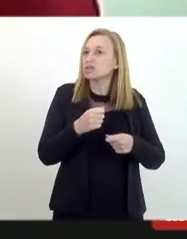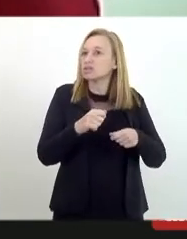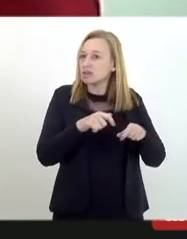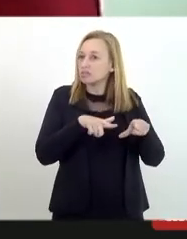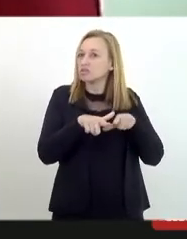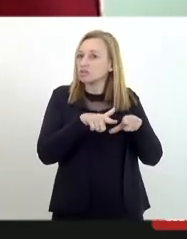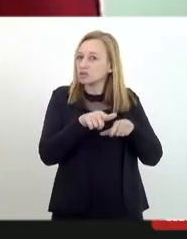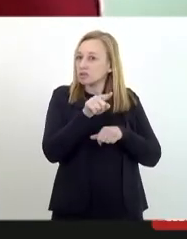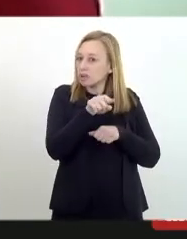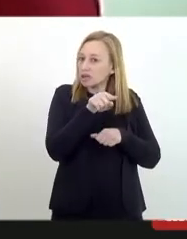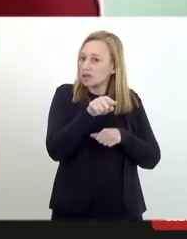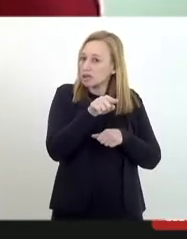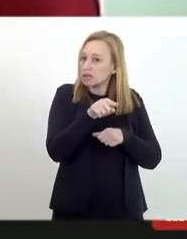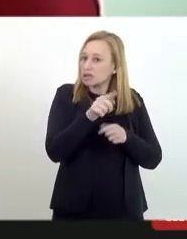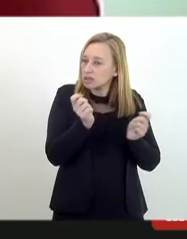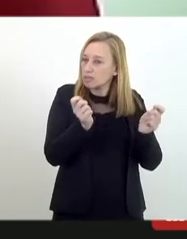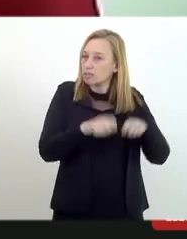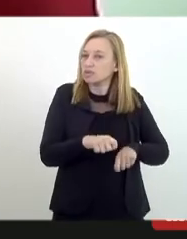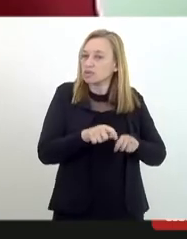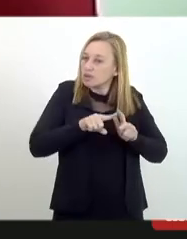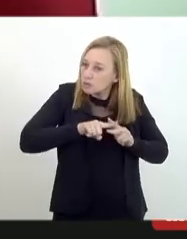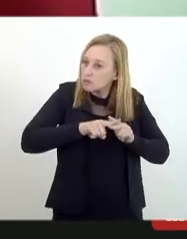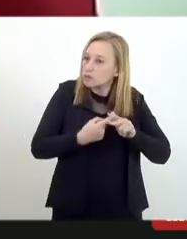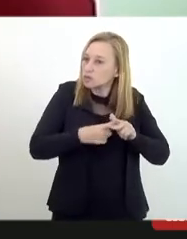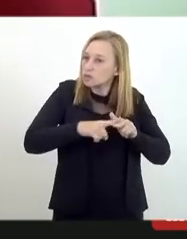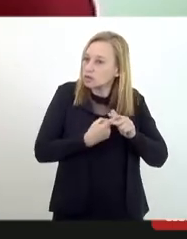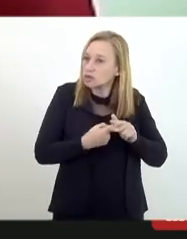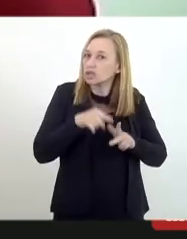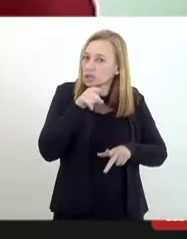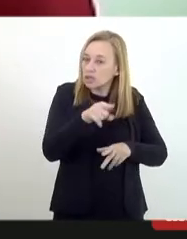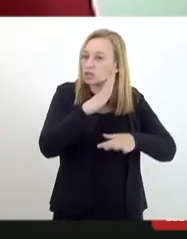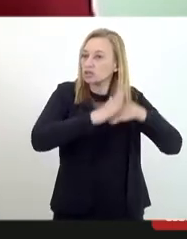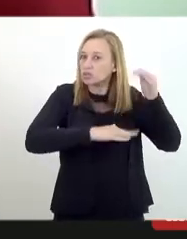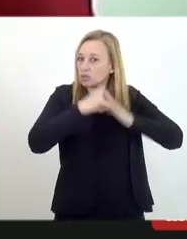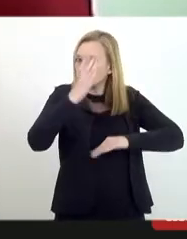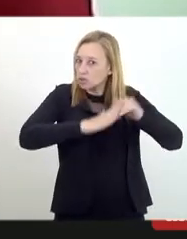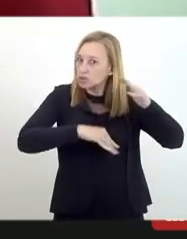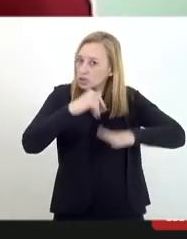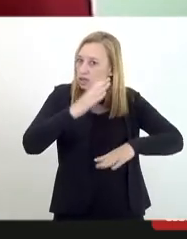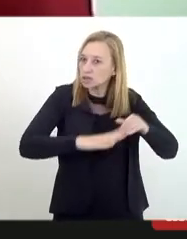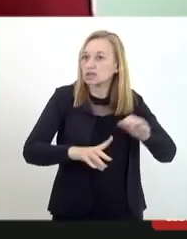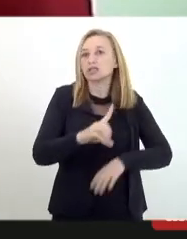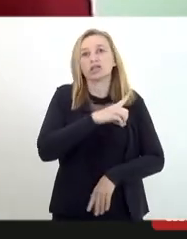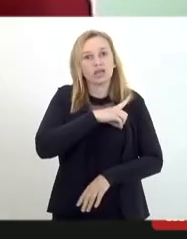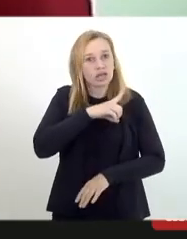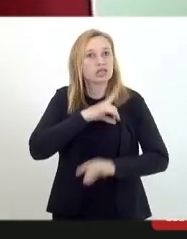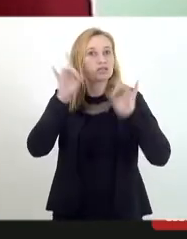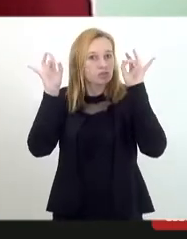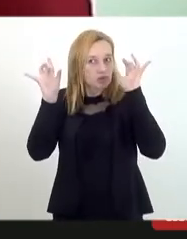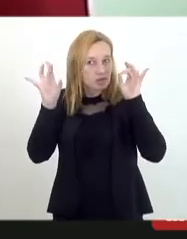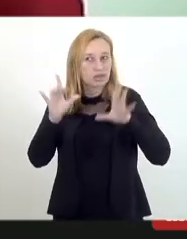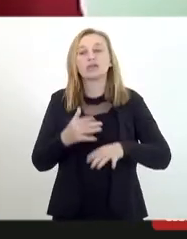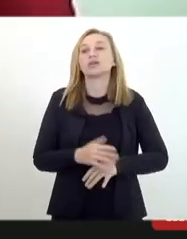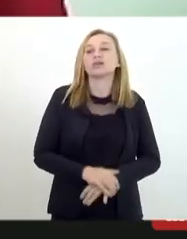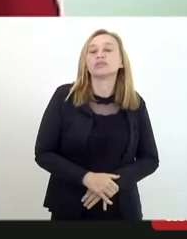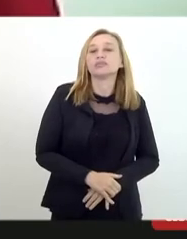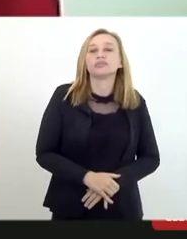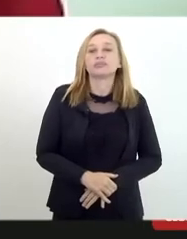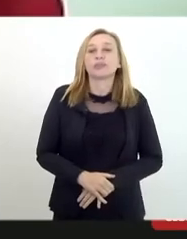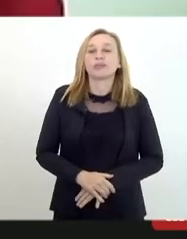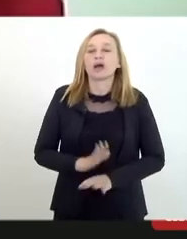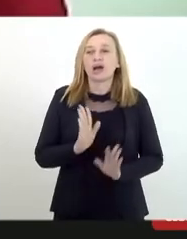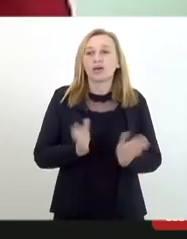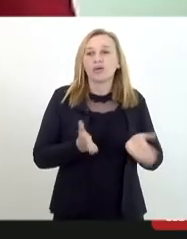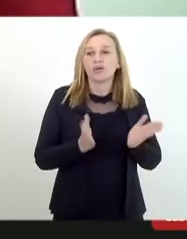possibilidade do aperfeiçoamento desses profissionais que estão nas delegacias especializadas. Eu vou